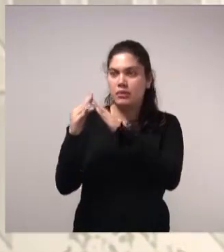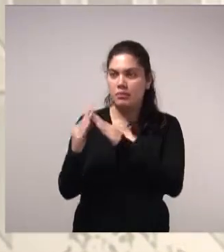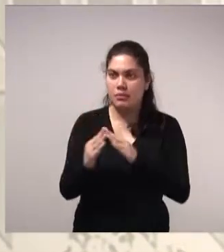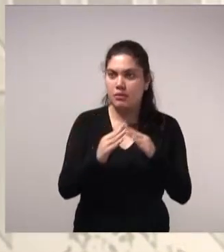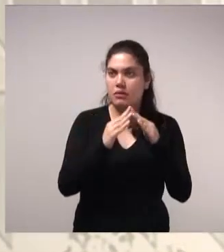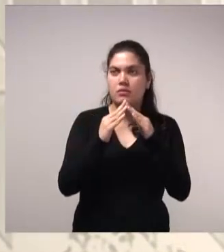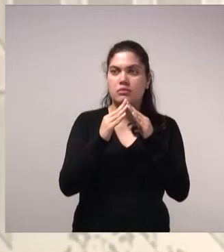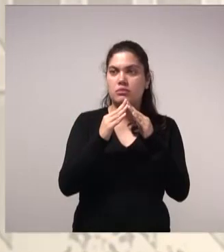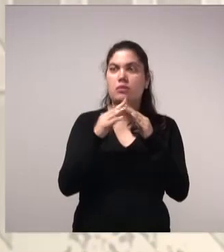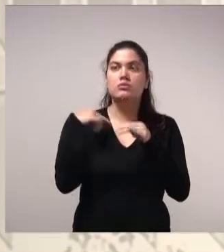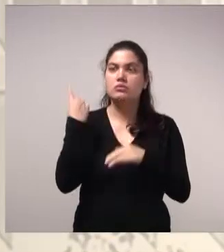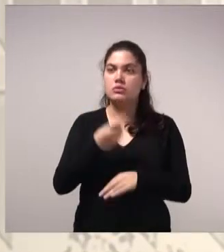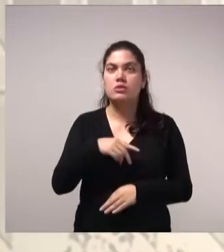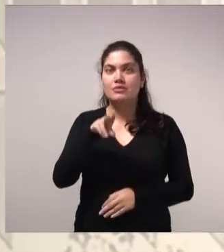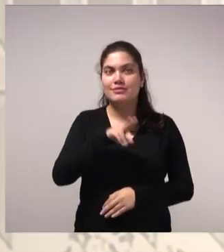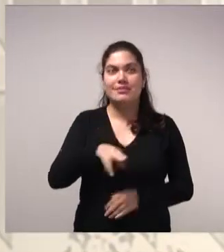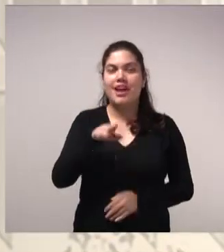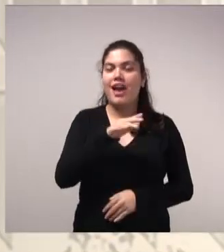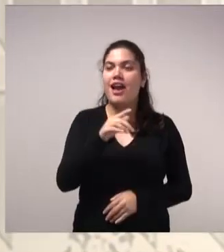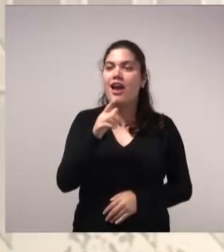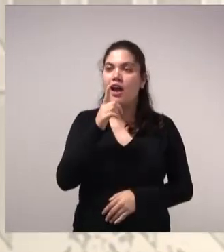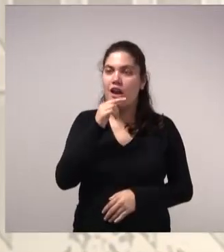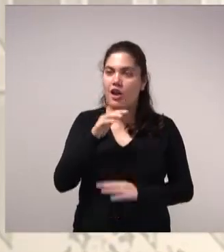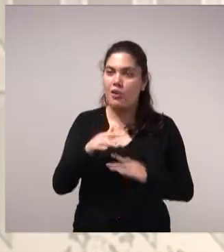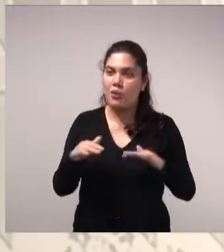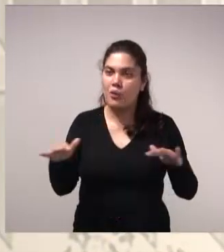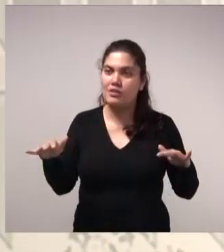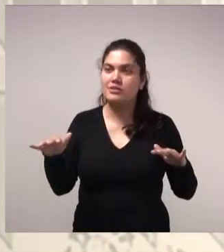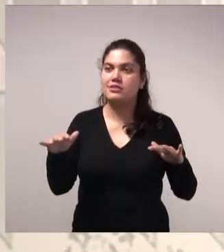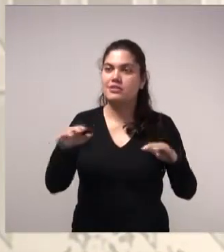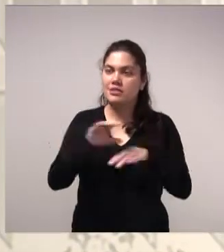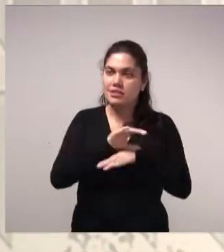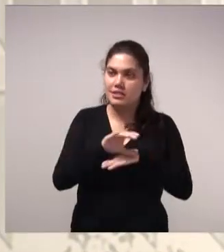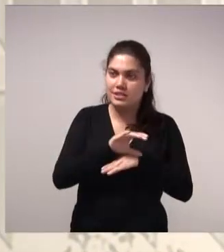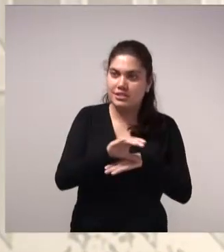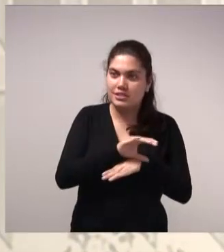foi o reuso de águas cinzas em torneiras de jardim,